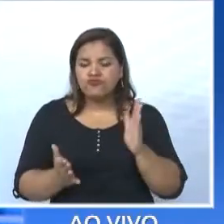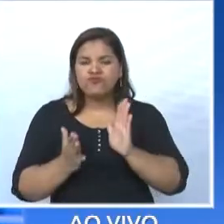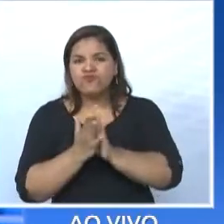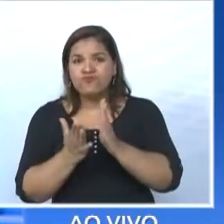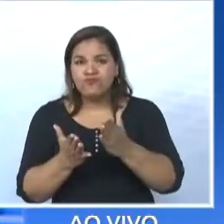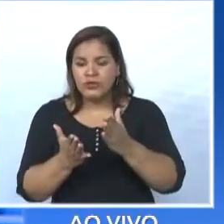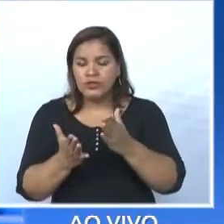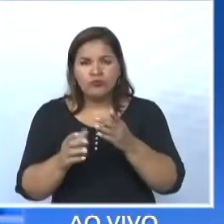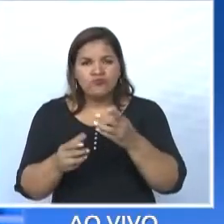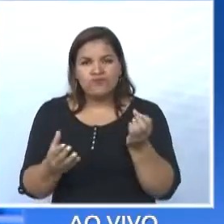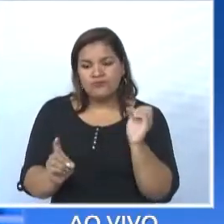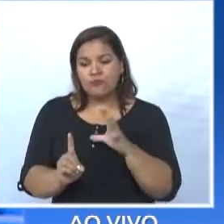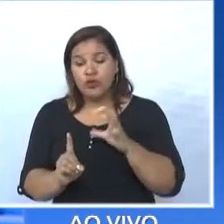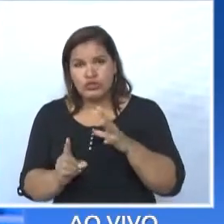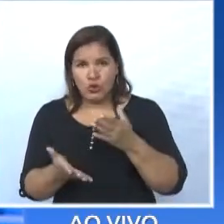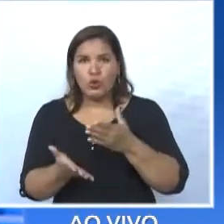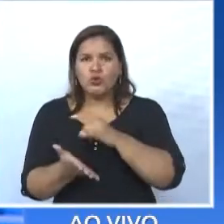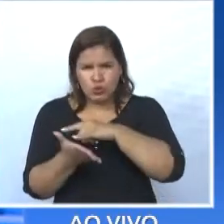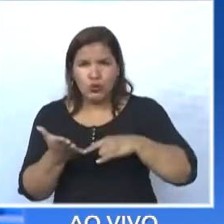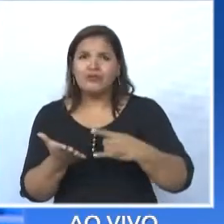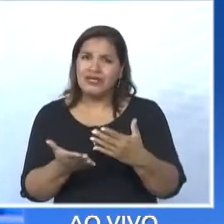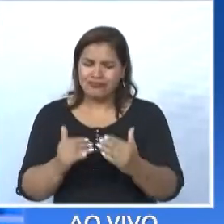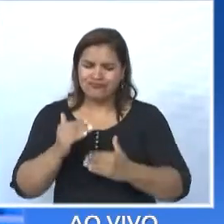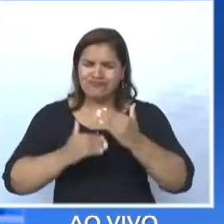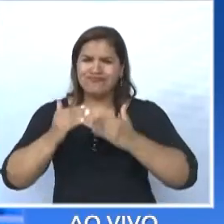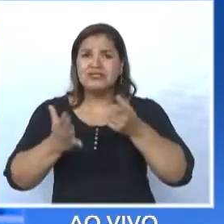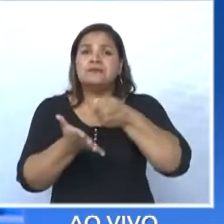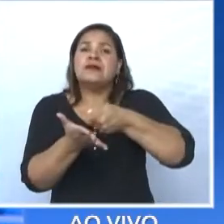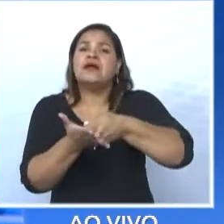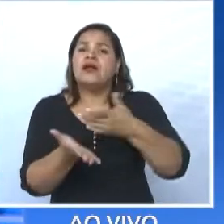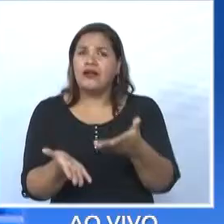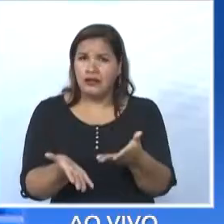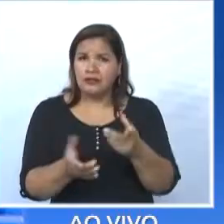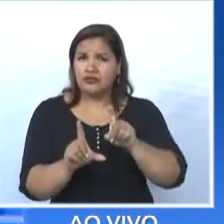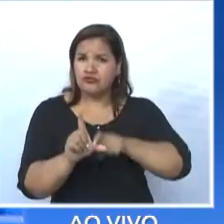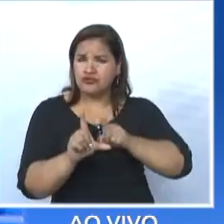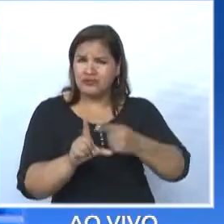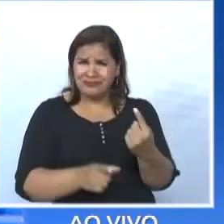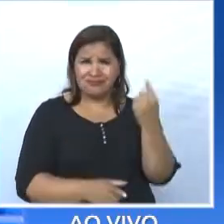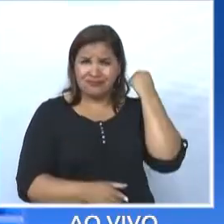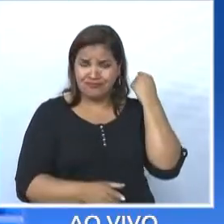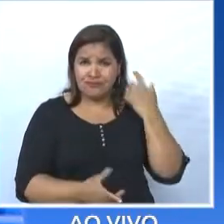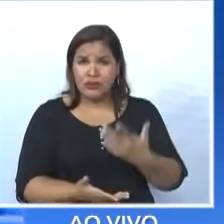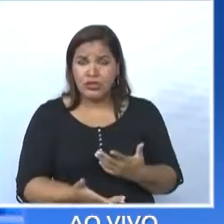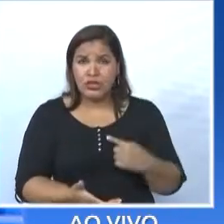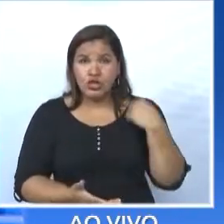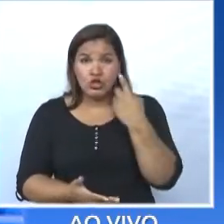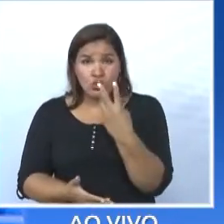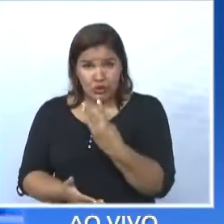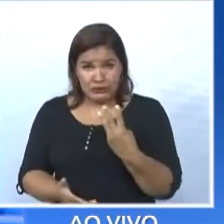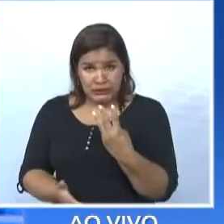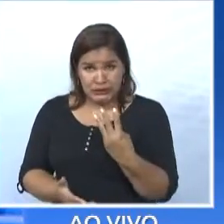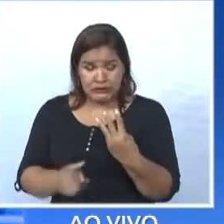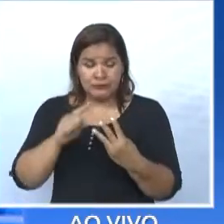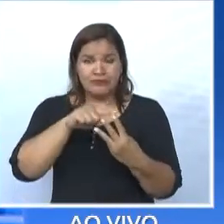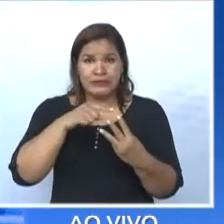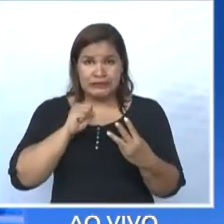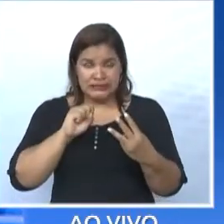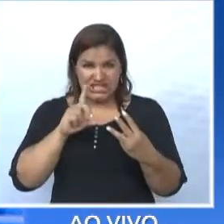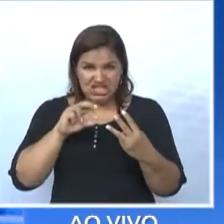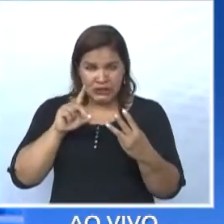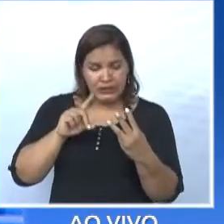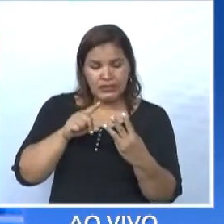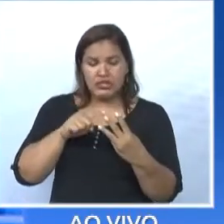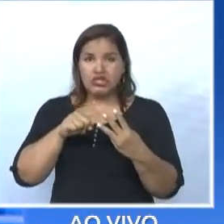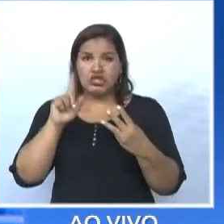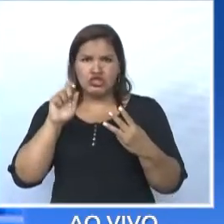não impactou no volume pago de dívidas anteriores. Nós três, Sidney, eu e Gilson, pagamos